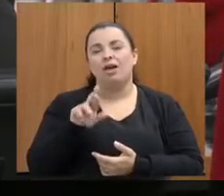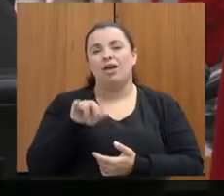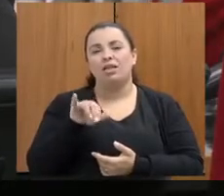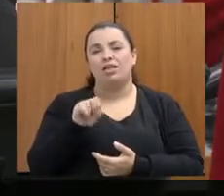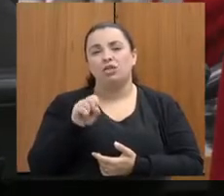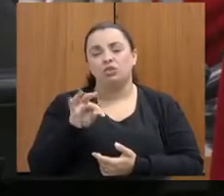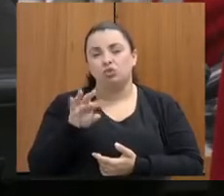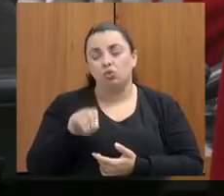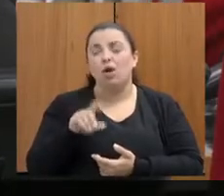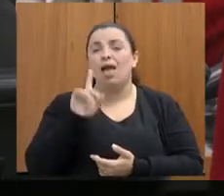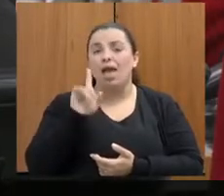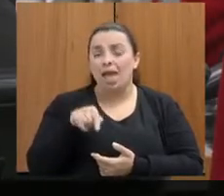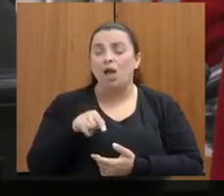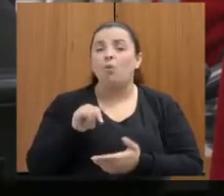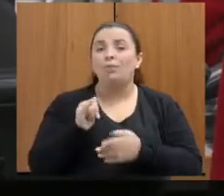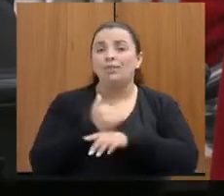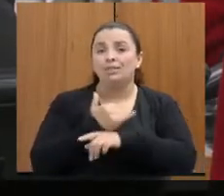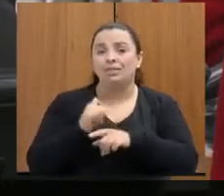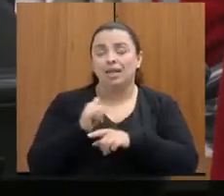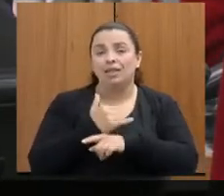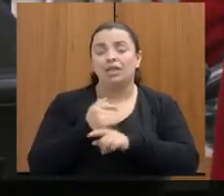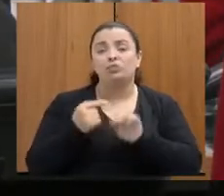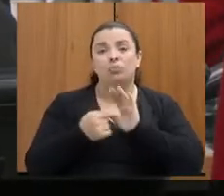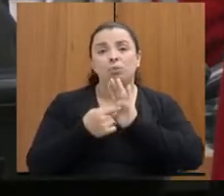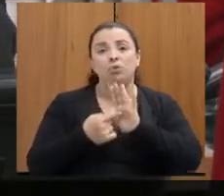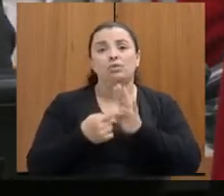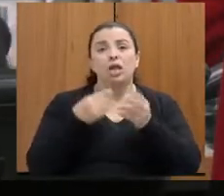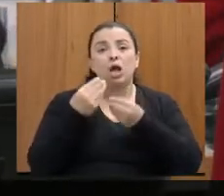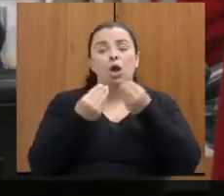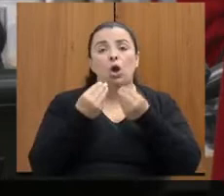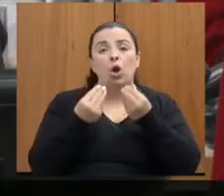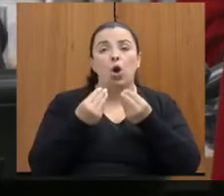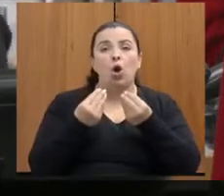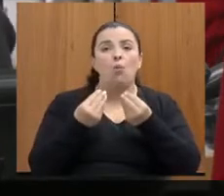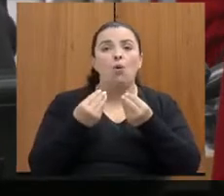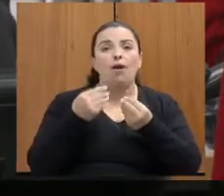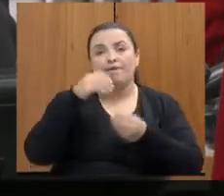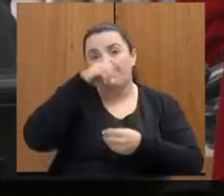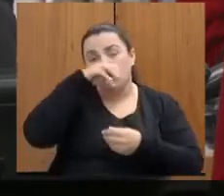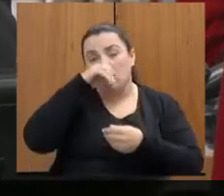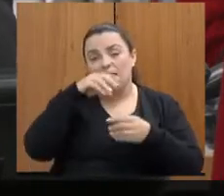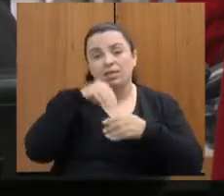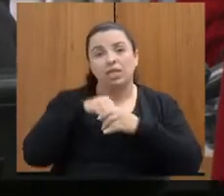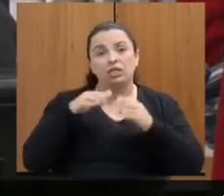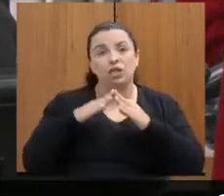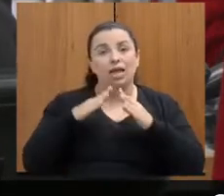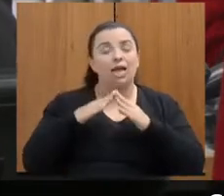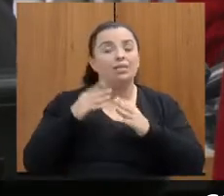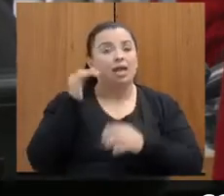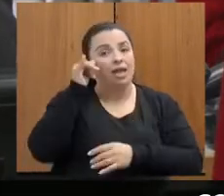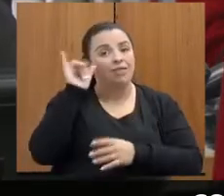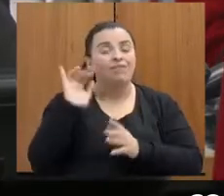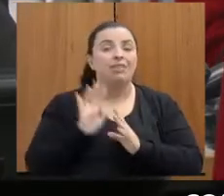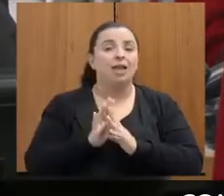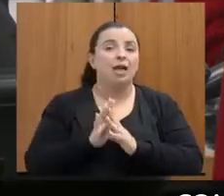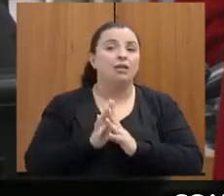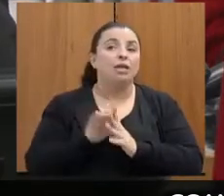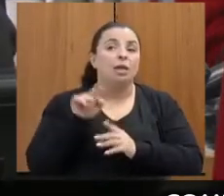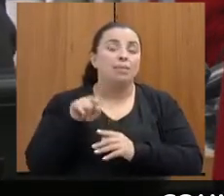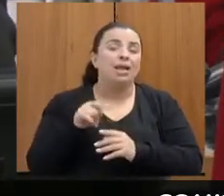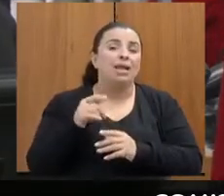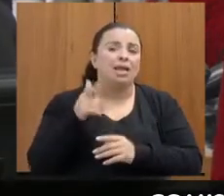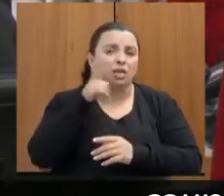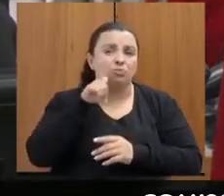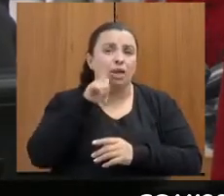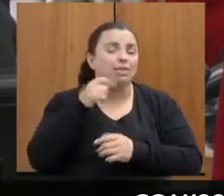disso, a gente consegue tirar da invisibilidade situações que nunca procurariam a delegacia de mulheres. Então, creio que a gente